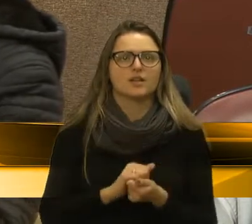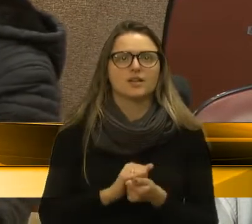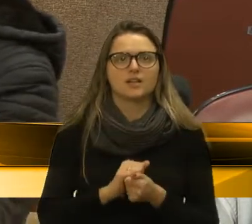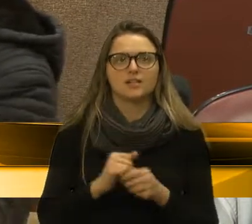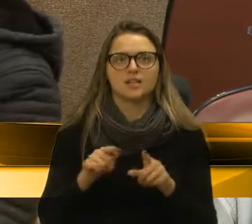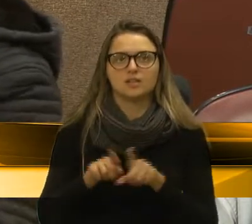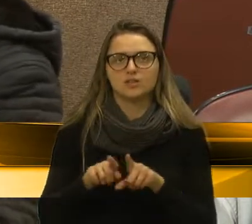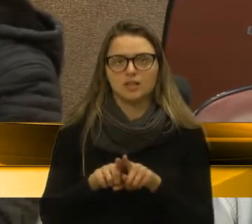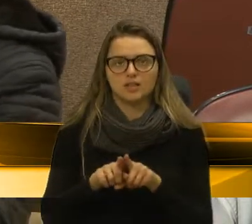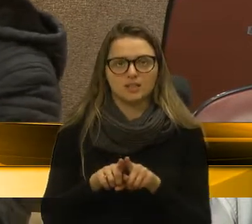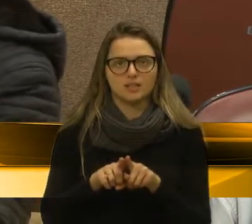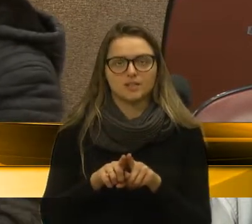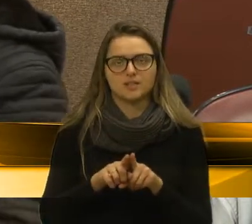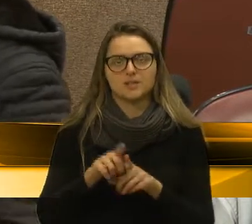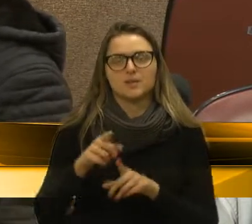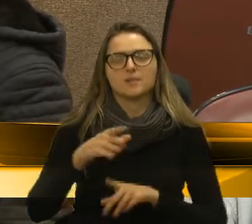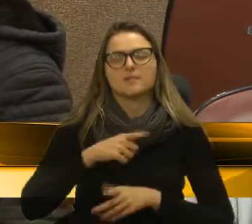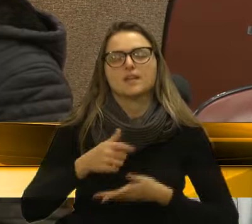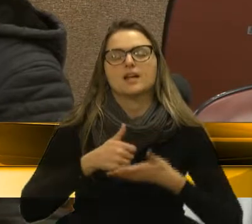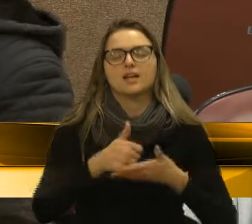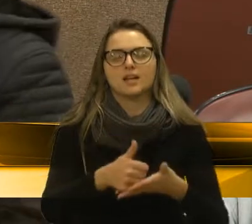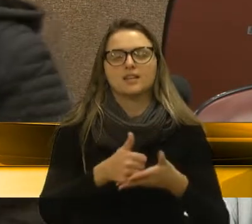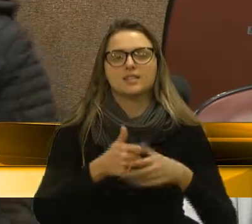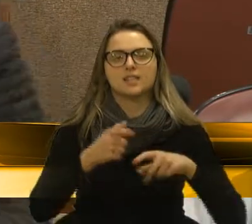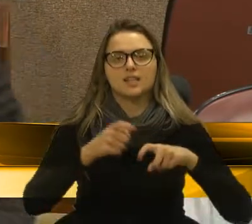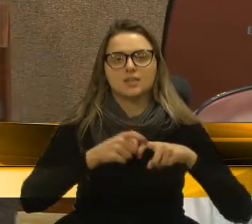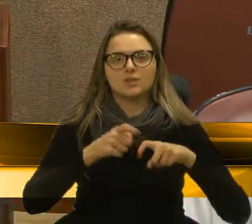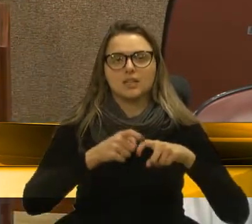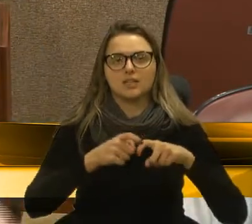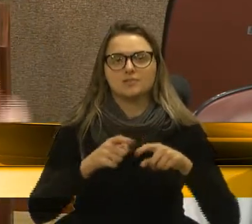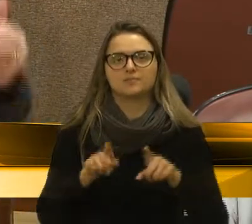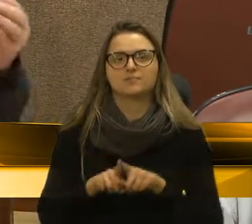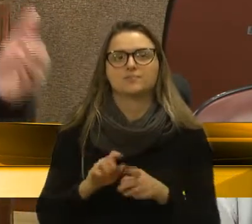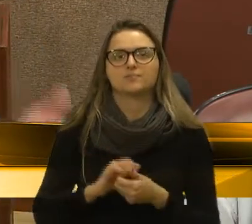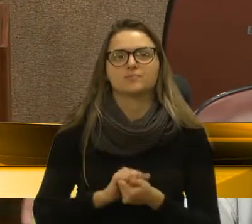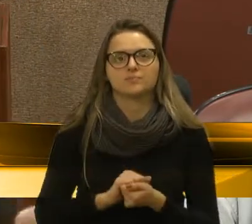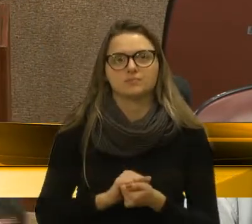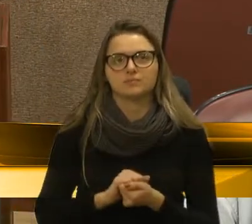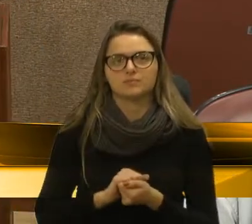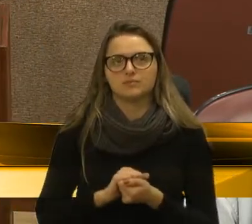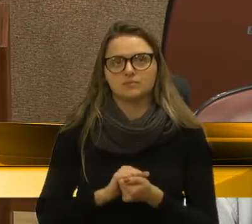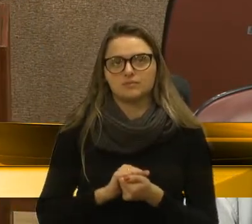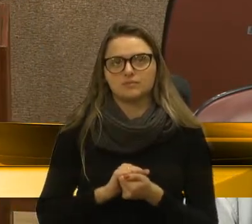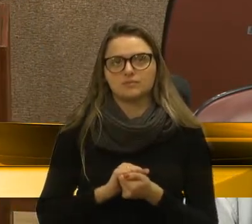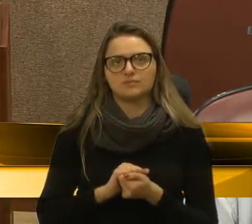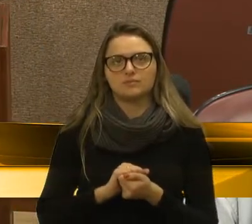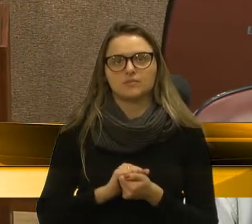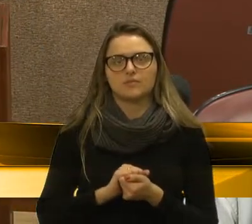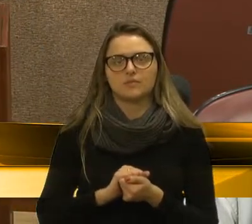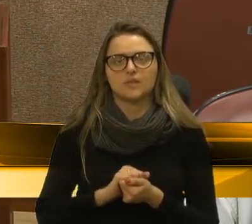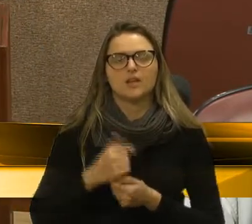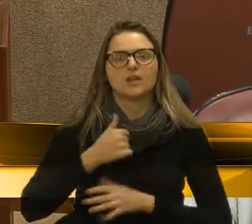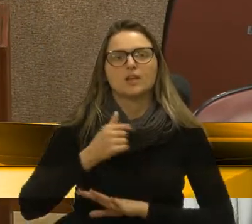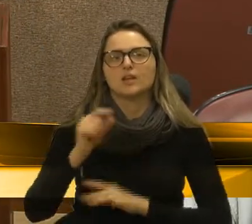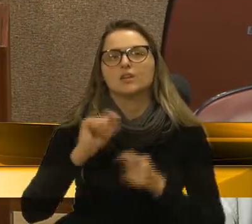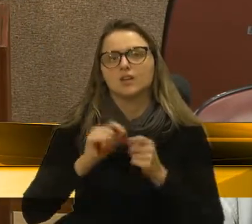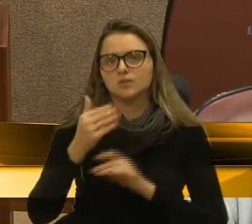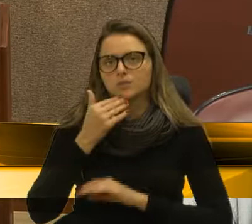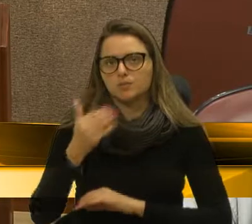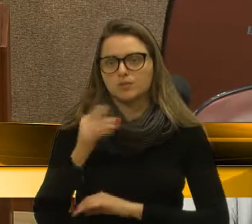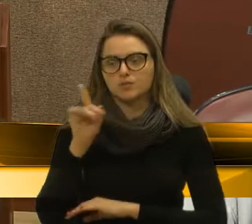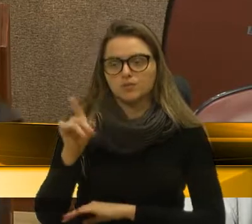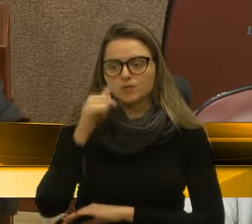médico clínico para poder salvar essa vida. Então, eu faço esse apelo, vereadora Paula, que possa,